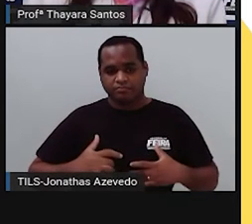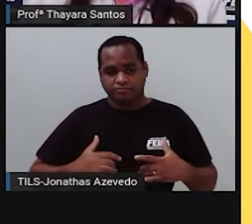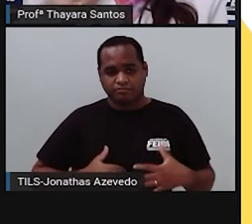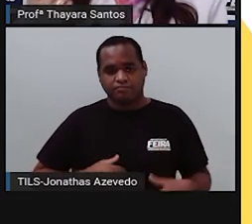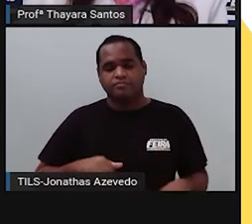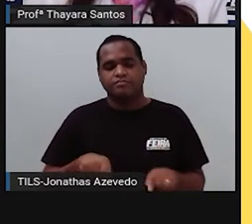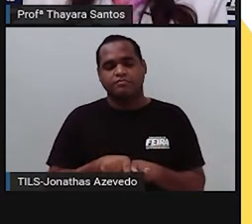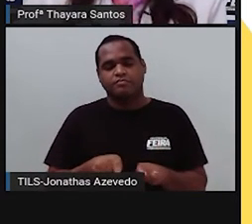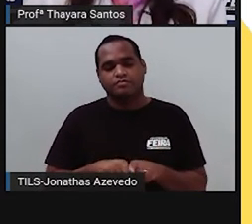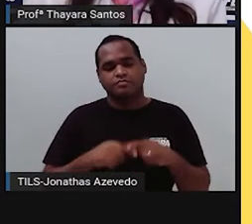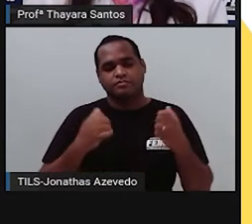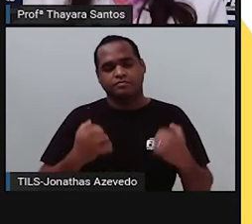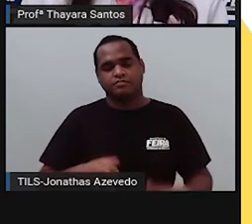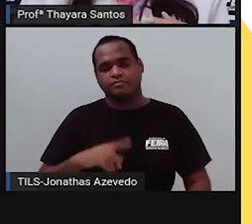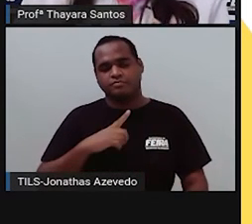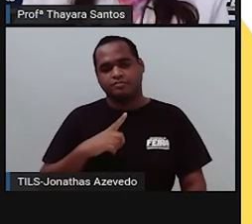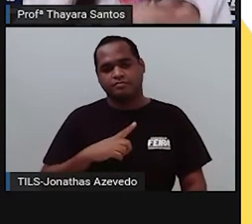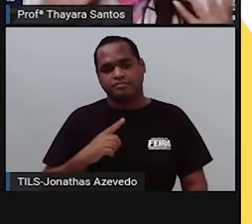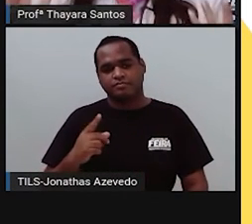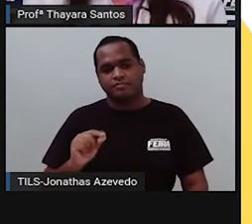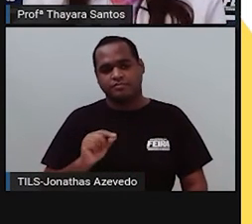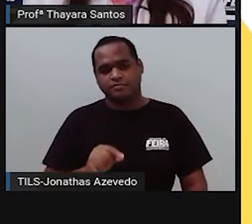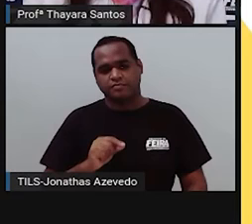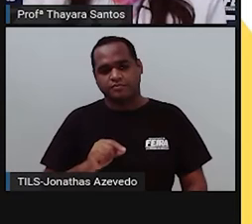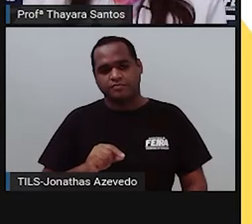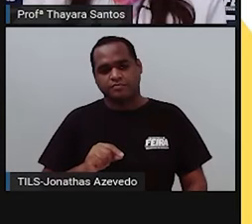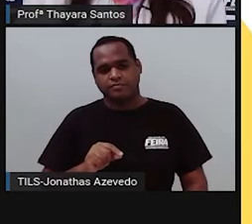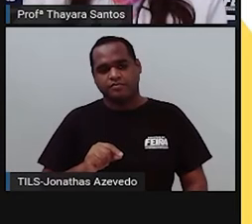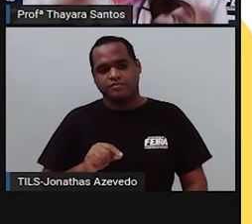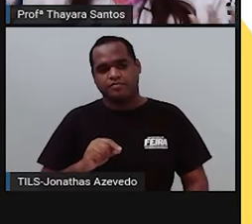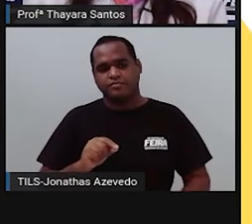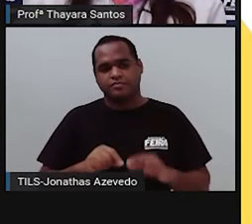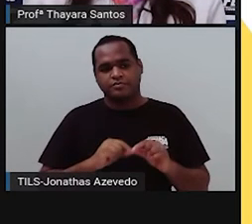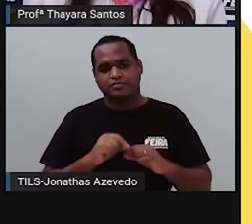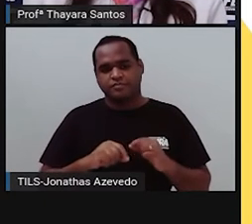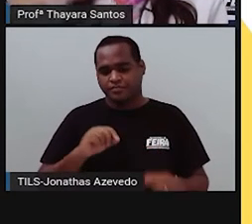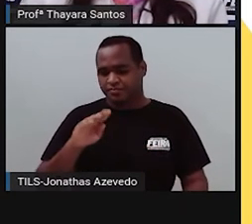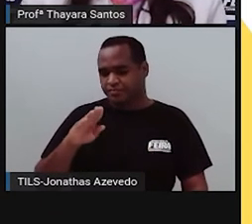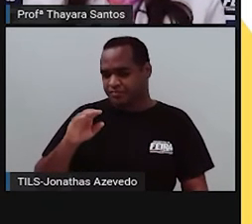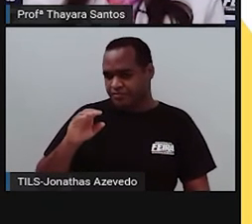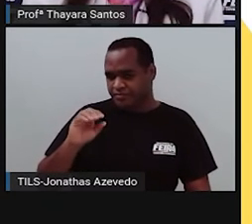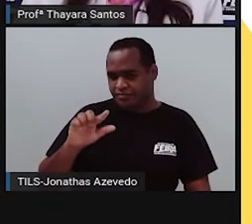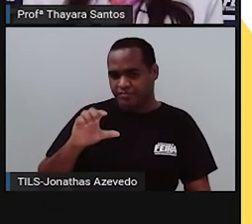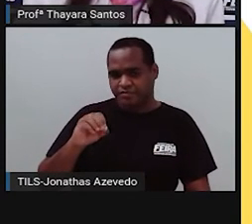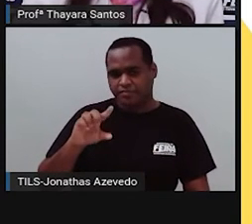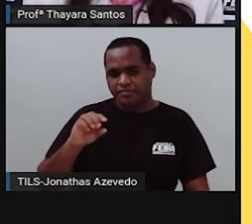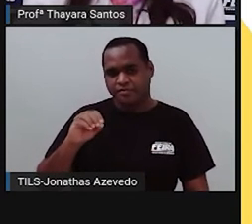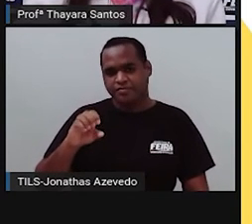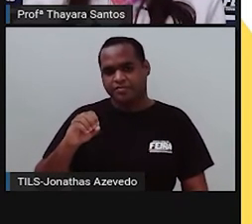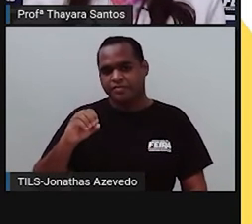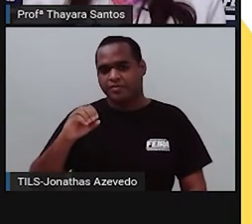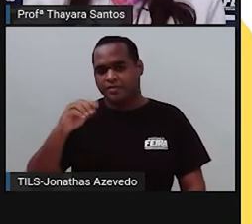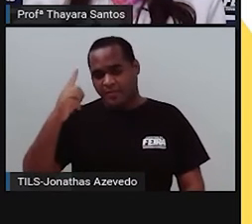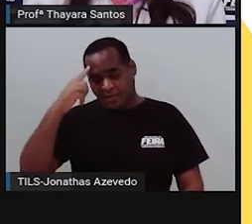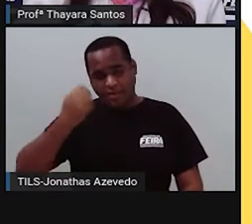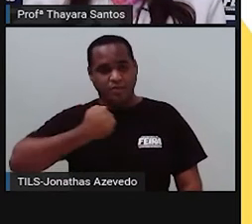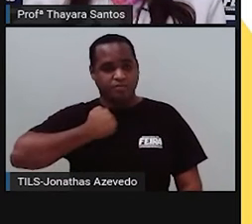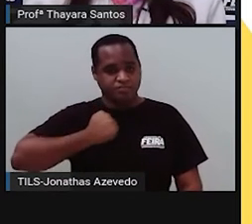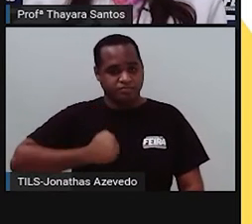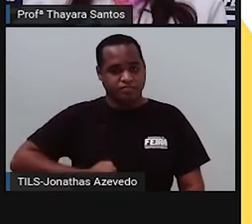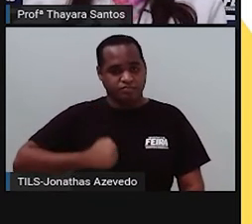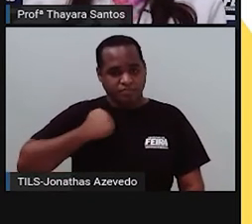O nosso intestino, ele também se contrai quando ele está formando ali os bolos fecais, né? Para que a gente possa eliminar ele pelo